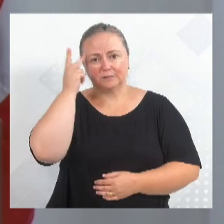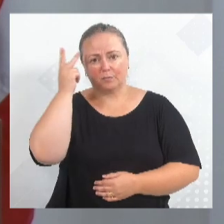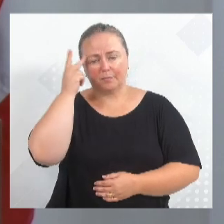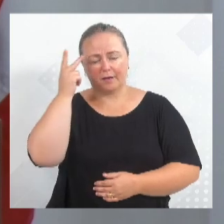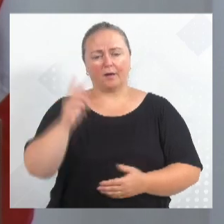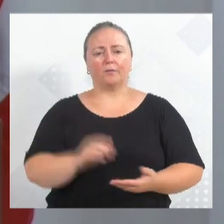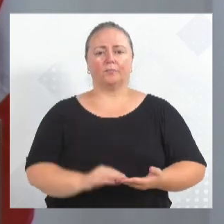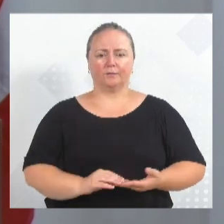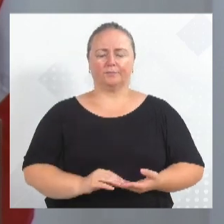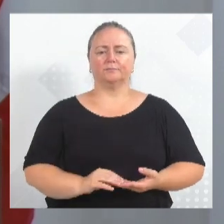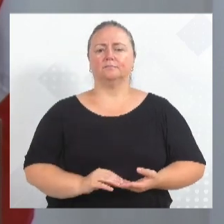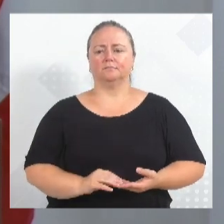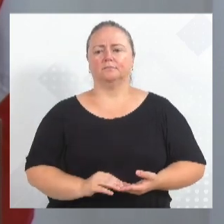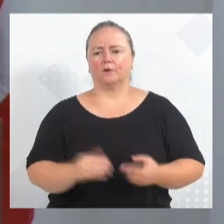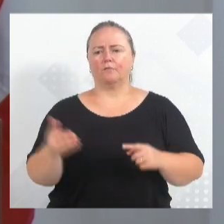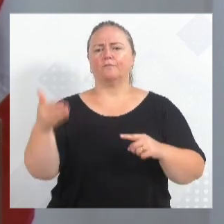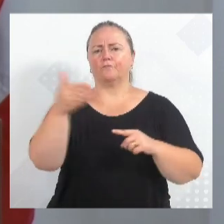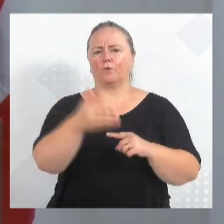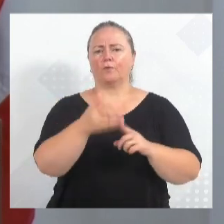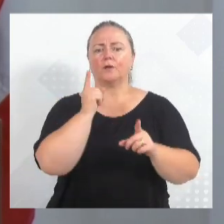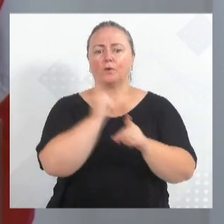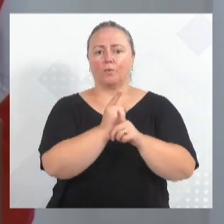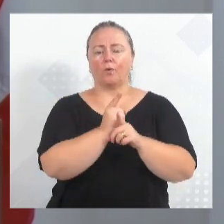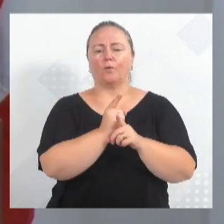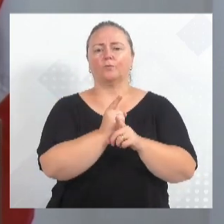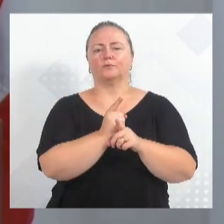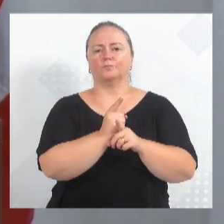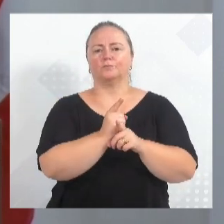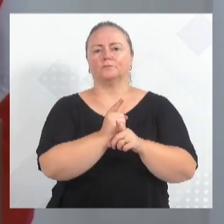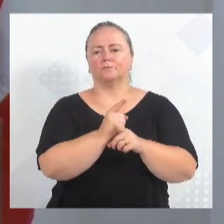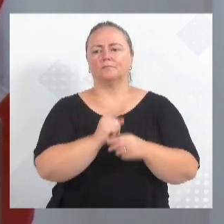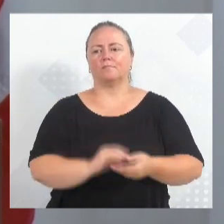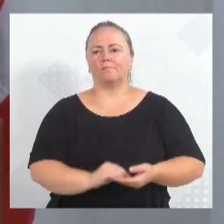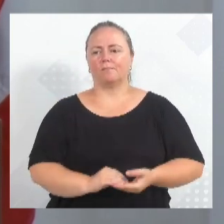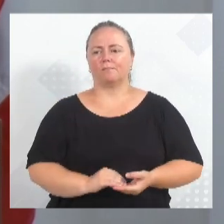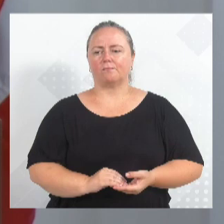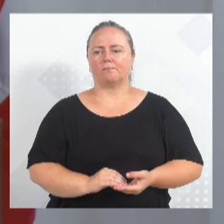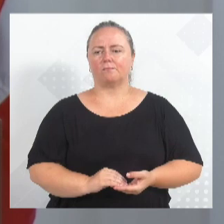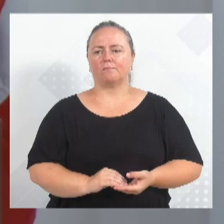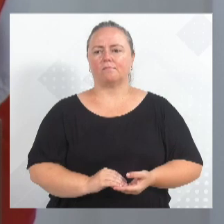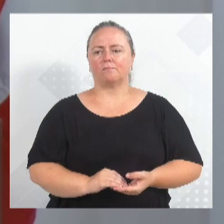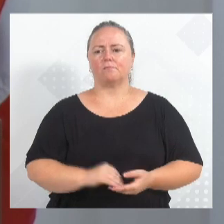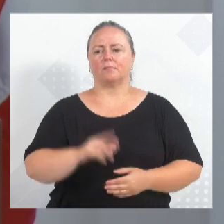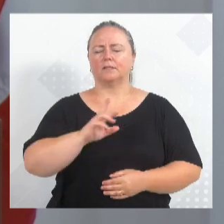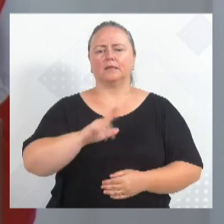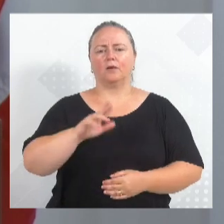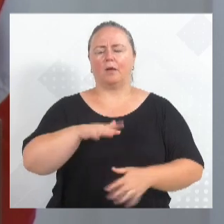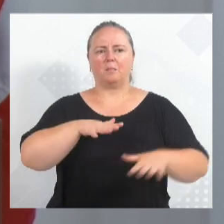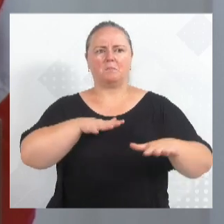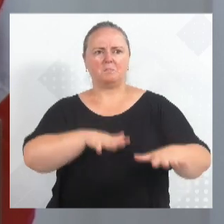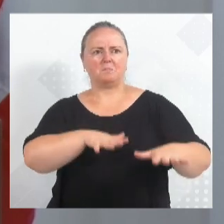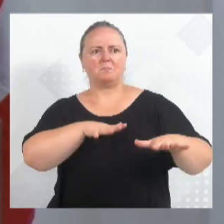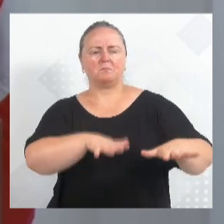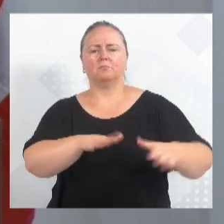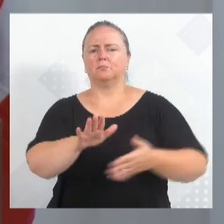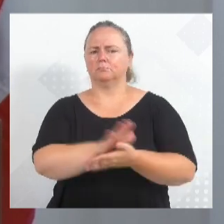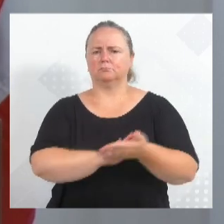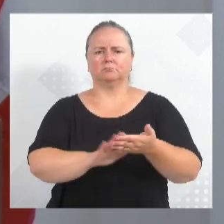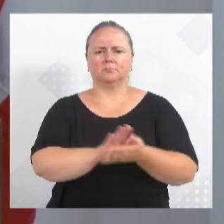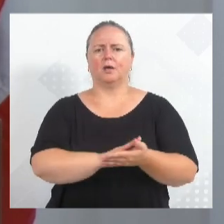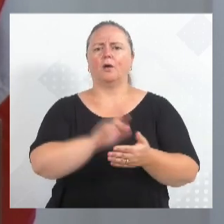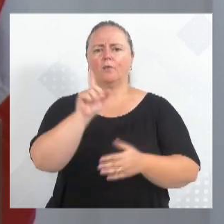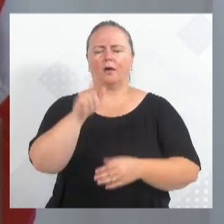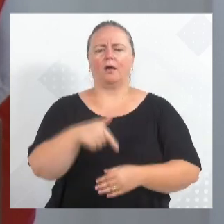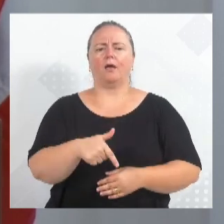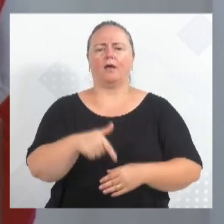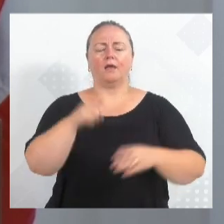encontro, eu digo encontro, não vou aqui de maneira de não falar em manifesto, não foi o manifesto, foi o encontro da democracia. Um